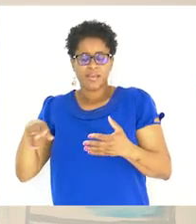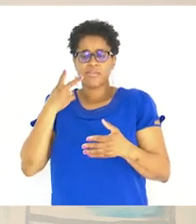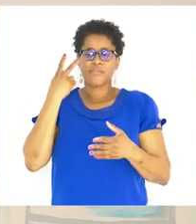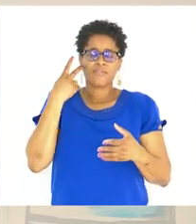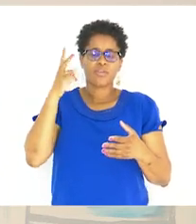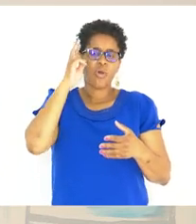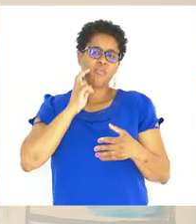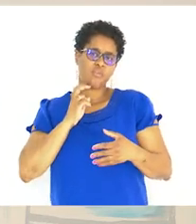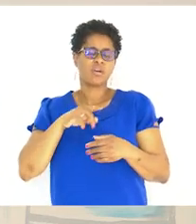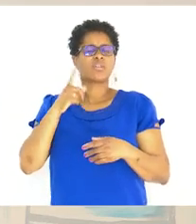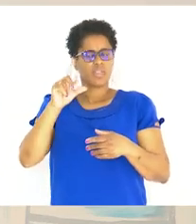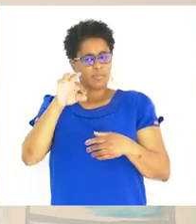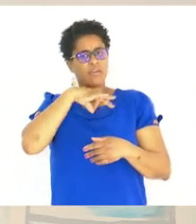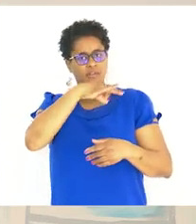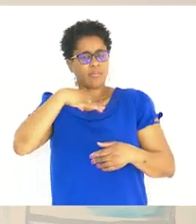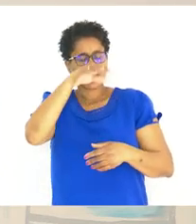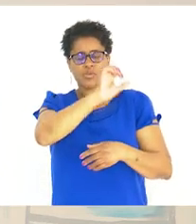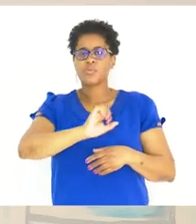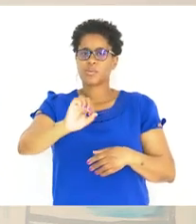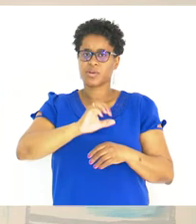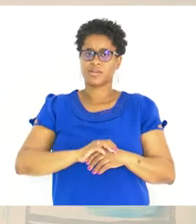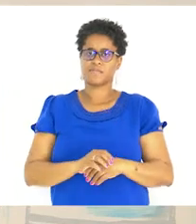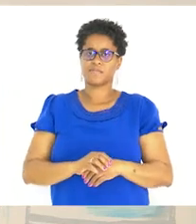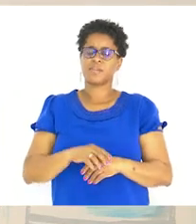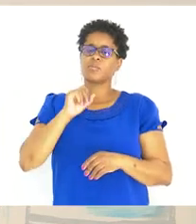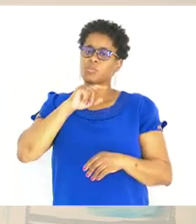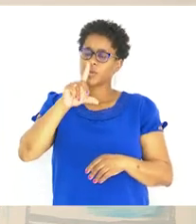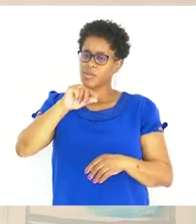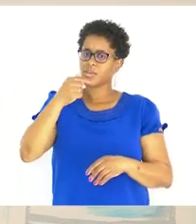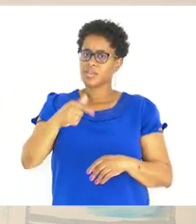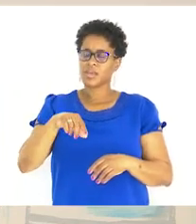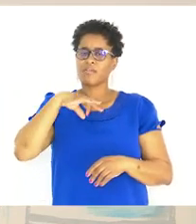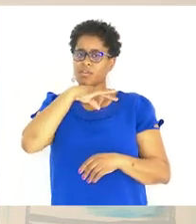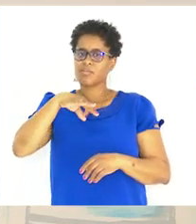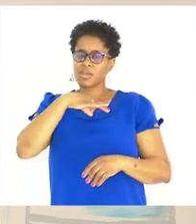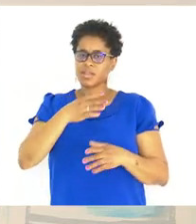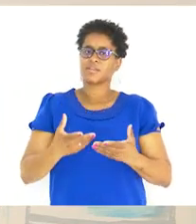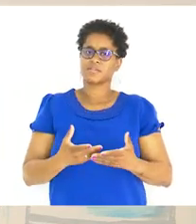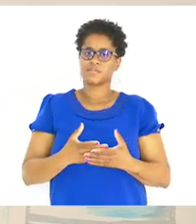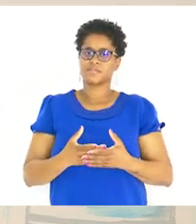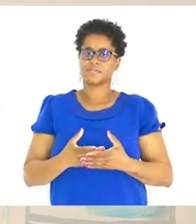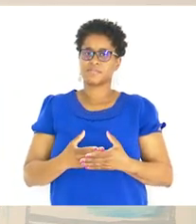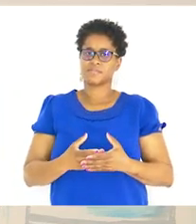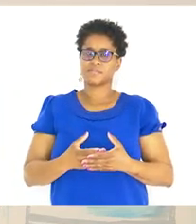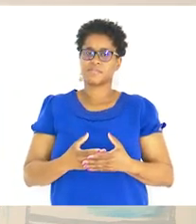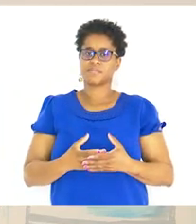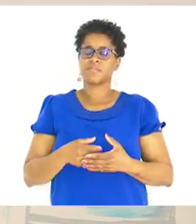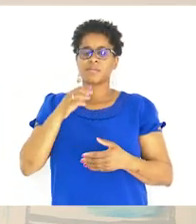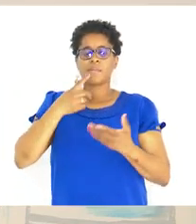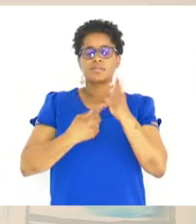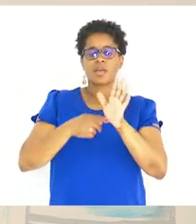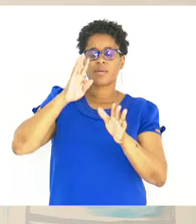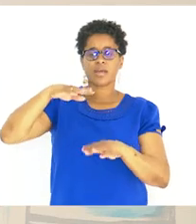Viver com os avós É a sua família Podemos também Ter família Por exemplo A